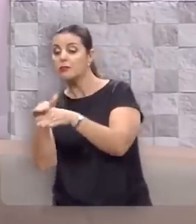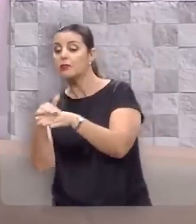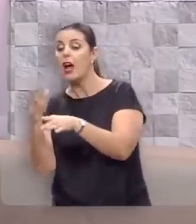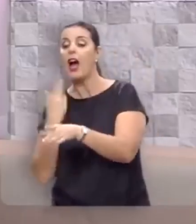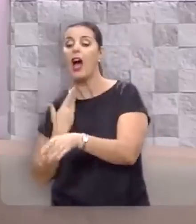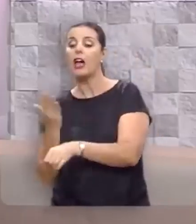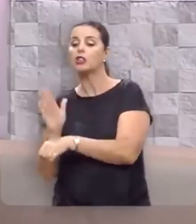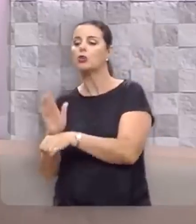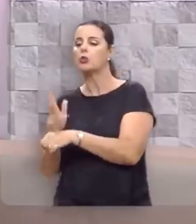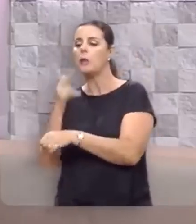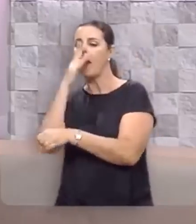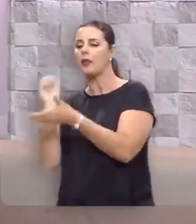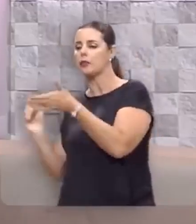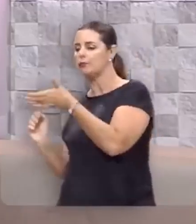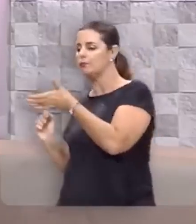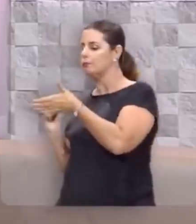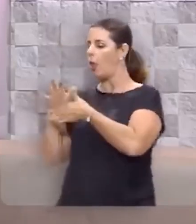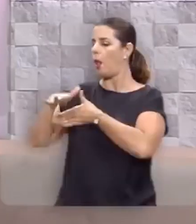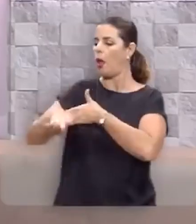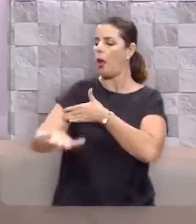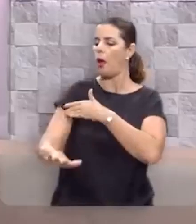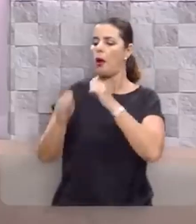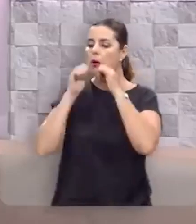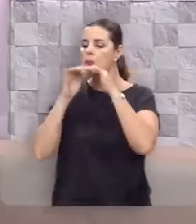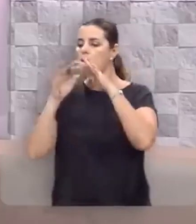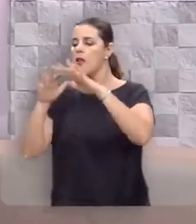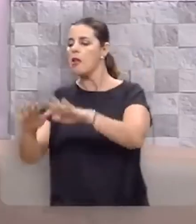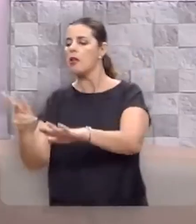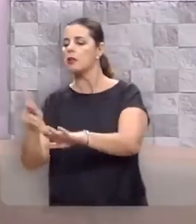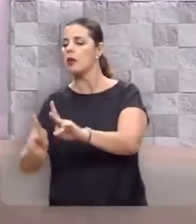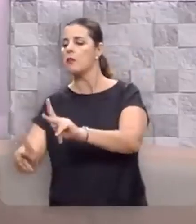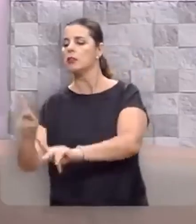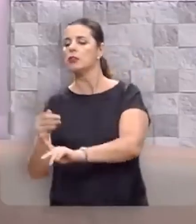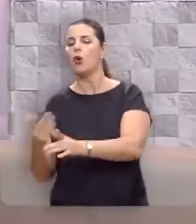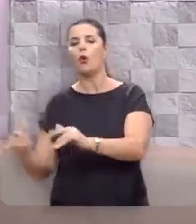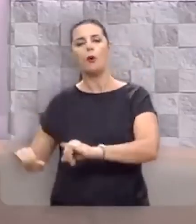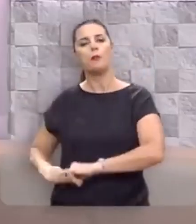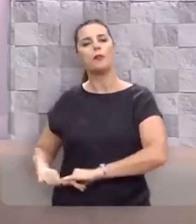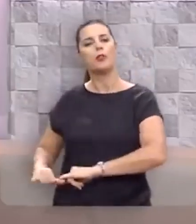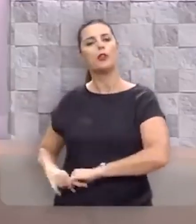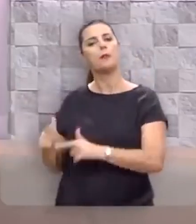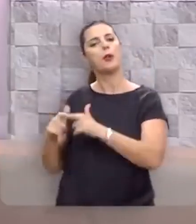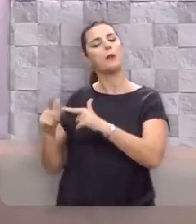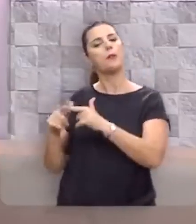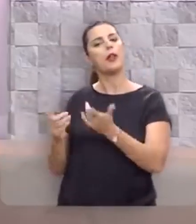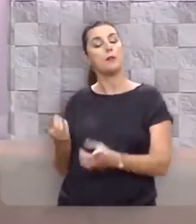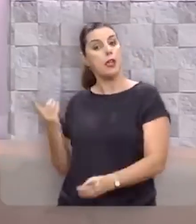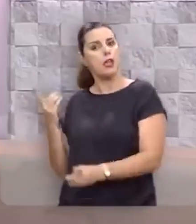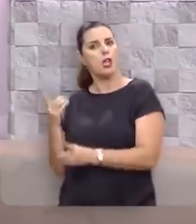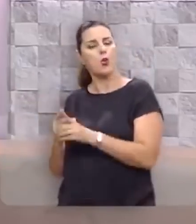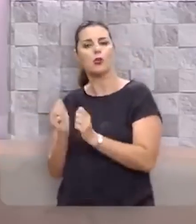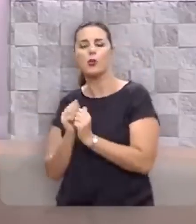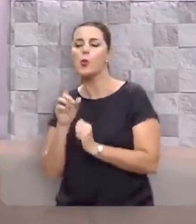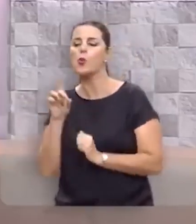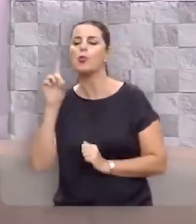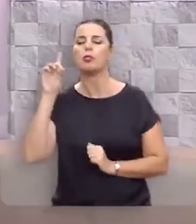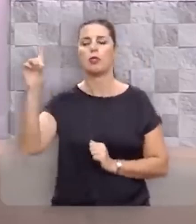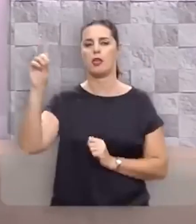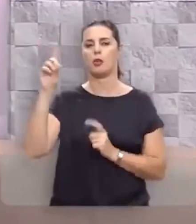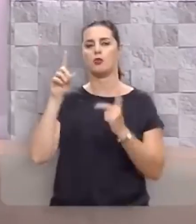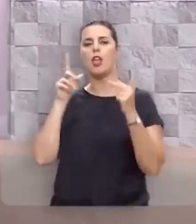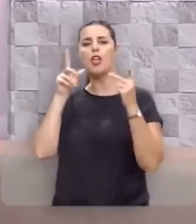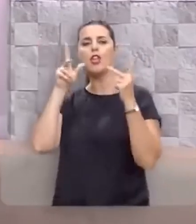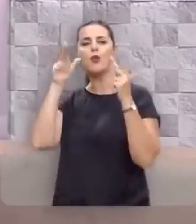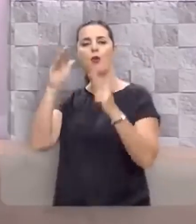fonte a jorrar para outras pessoas aflitas. Para que elas encontrem em Deus o